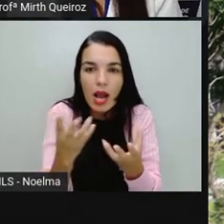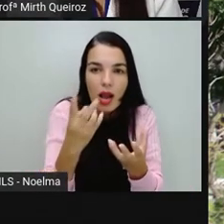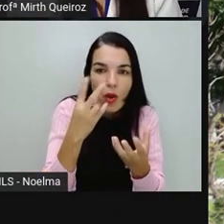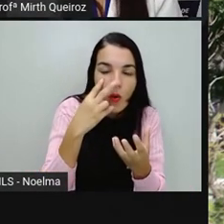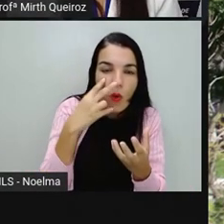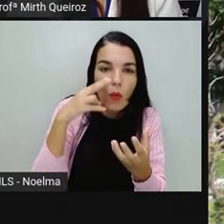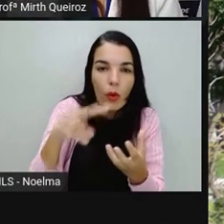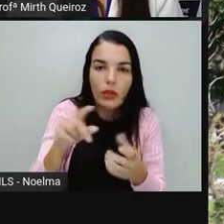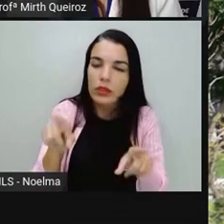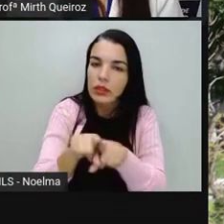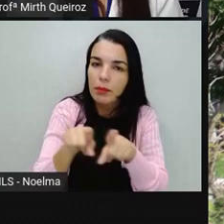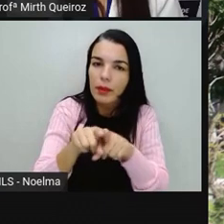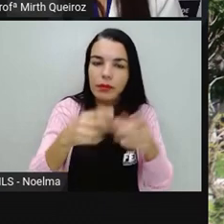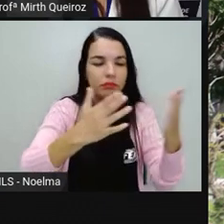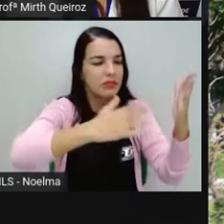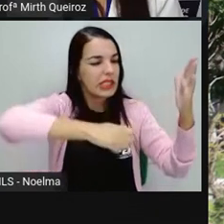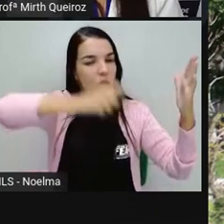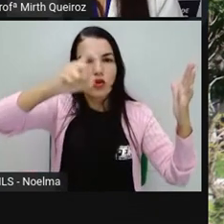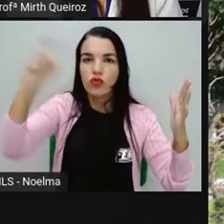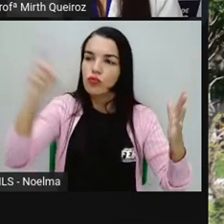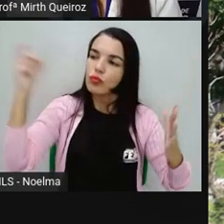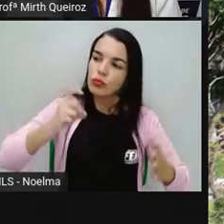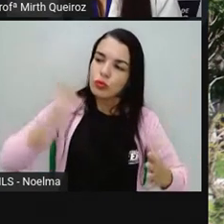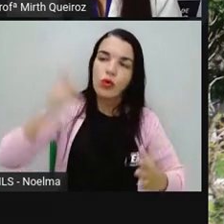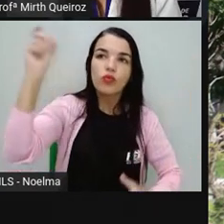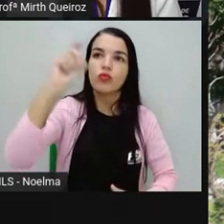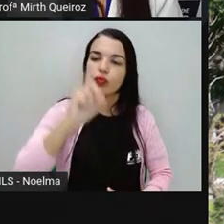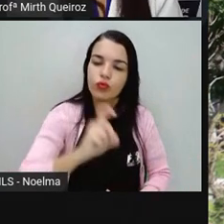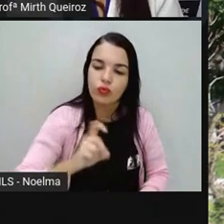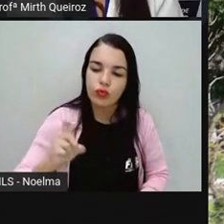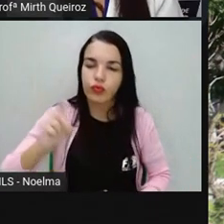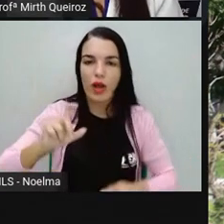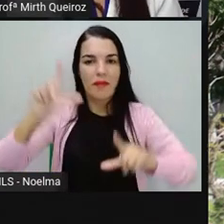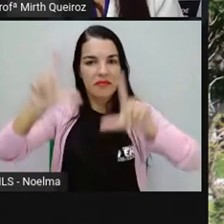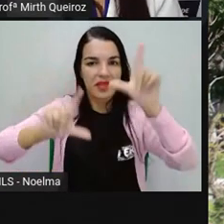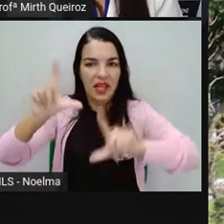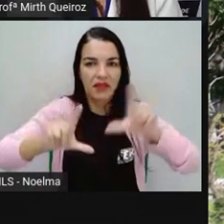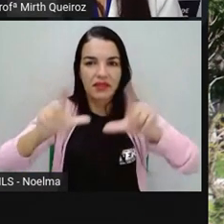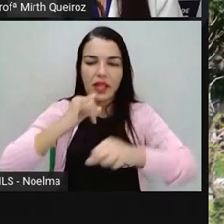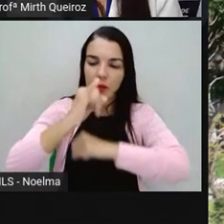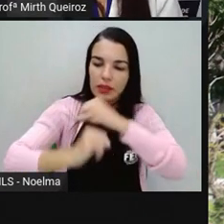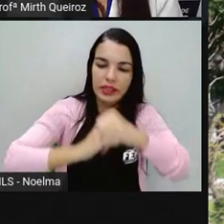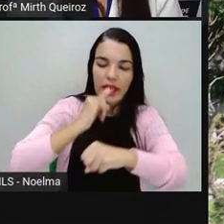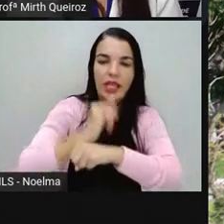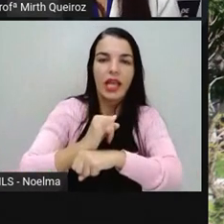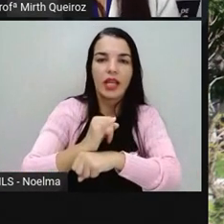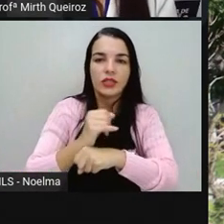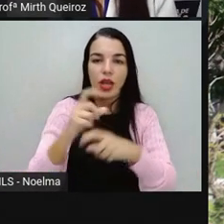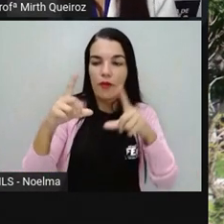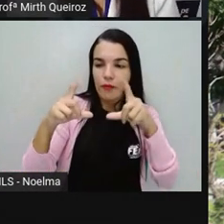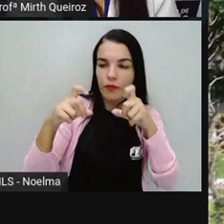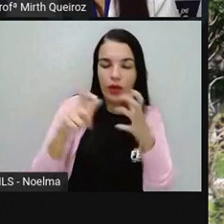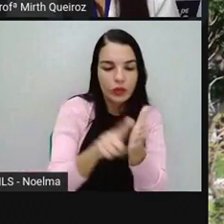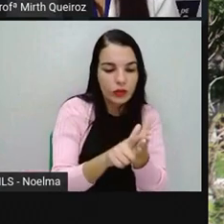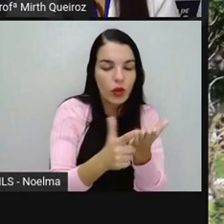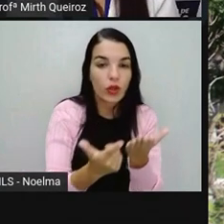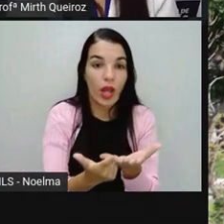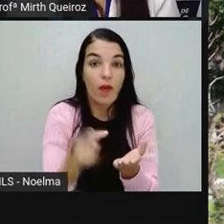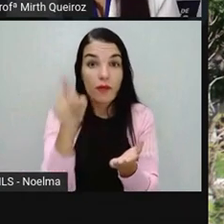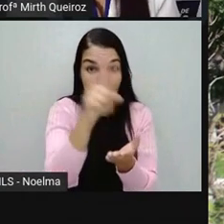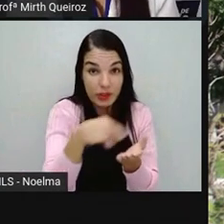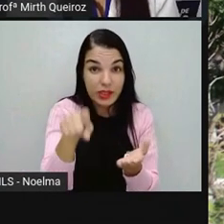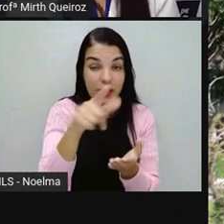fichações. A televisão, a internet. As fotos, jornais e revistas. Vocês conseguem